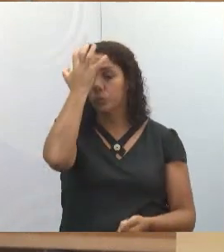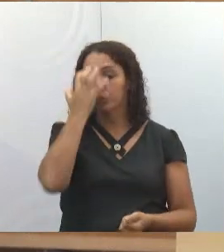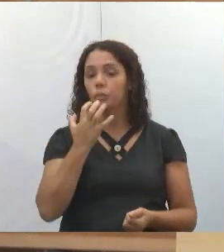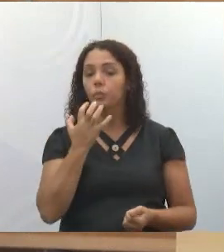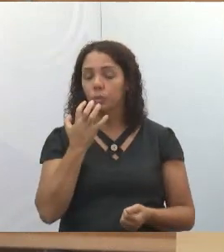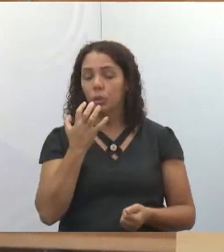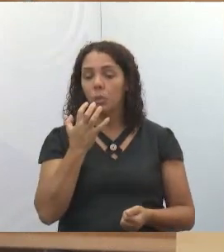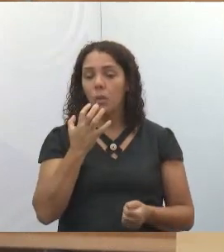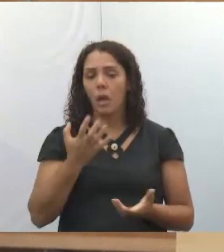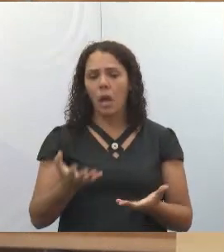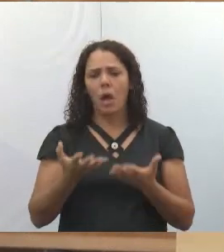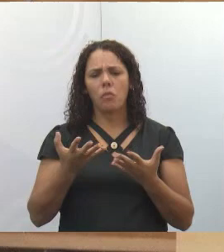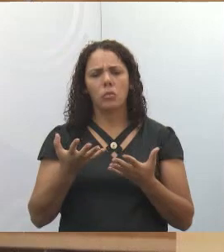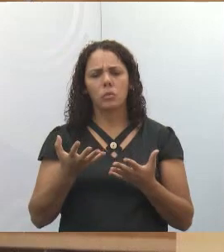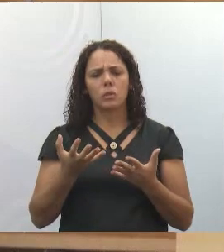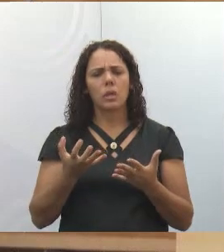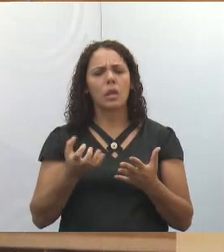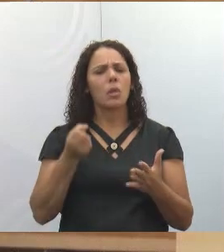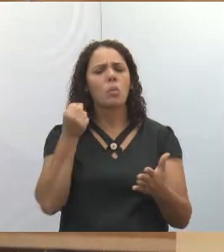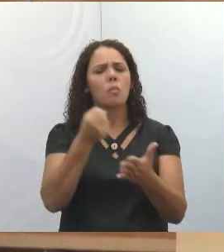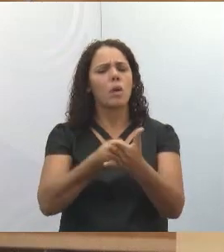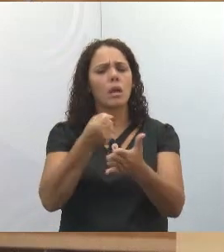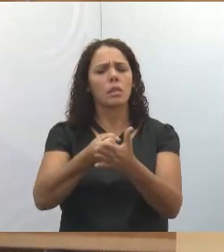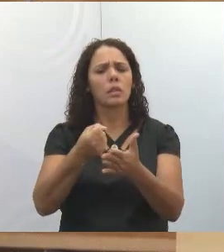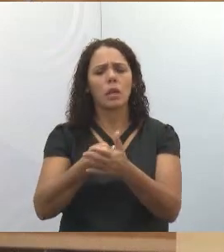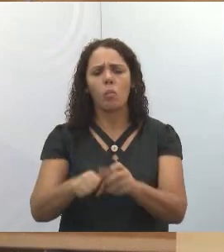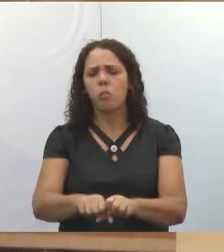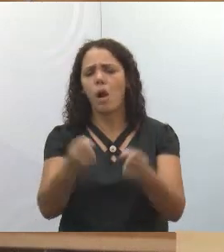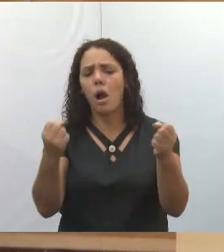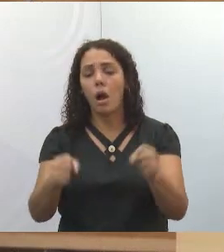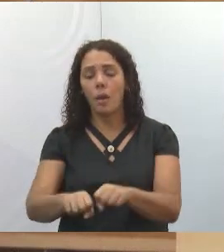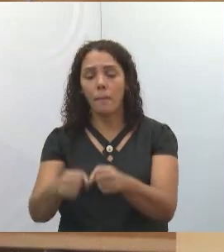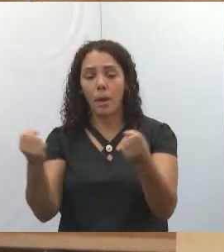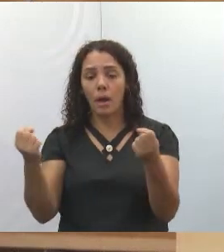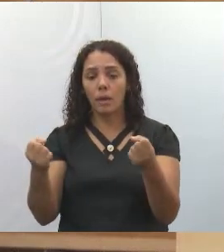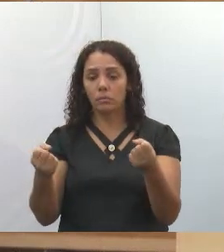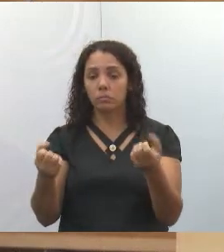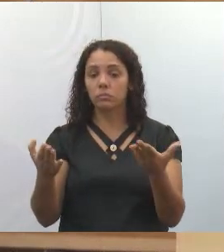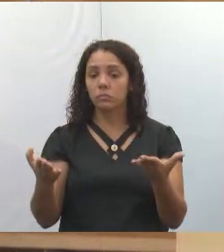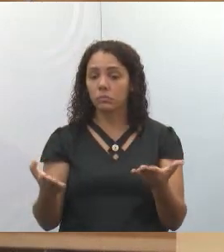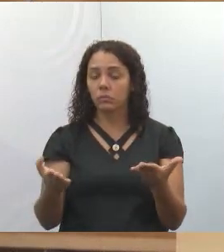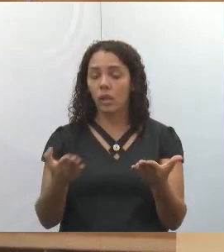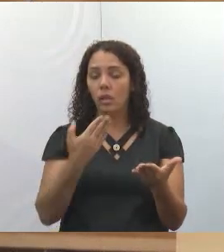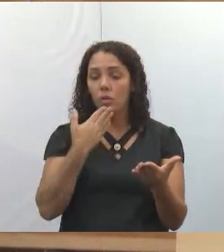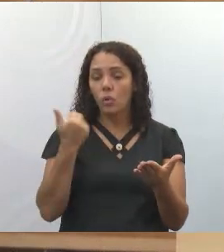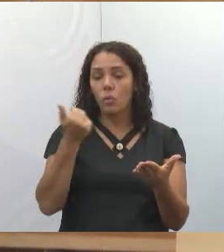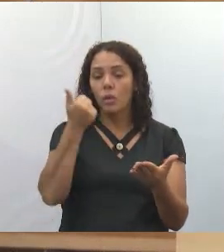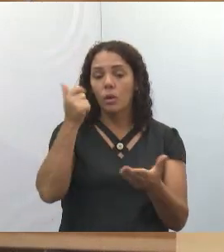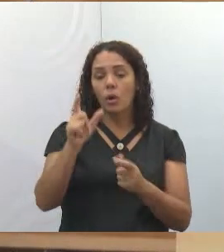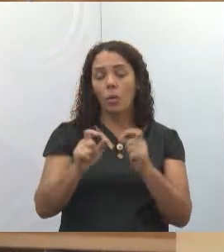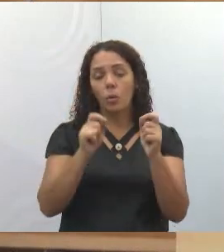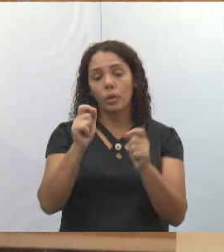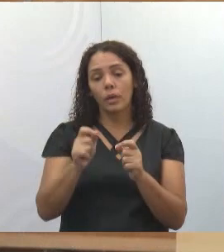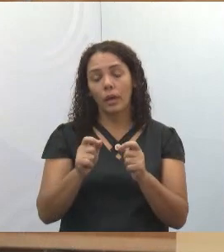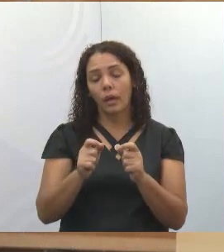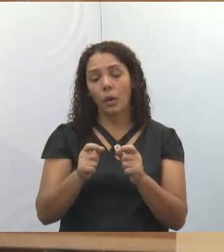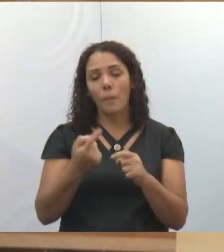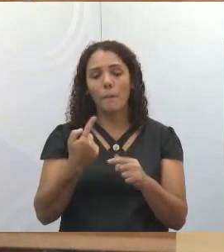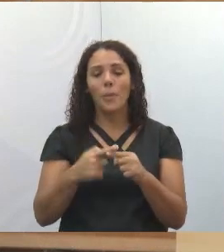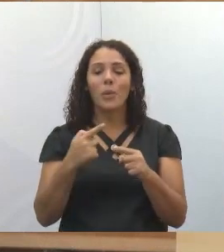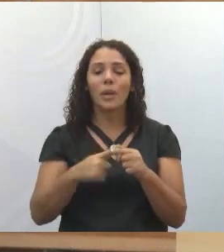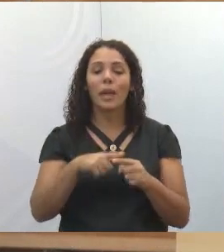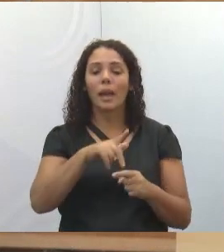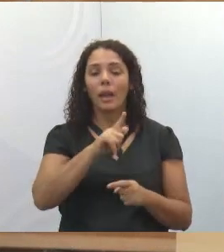chegam querendo bater, querendo quebrar, e nada melhor, já que a gente não pode mais ter a GCM nesses pontos,